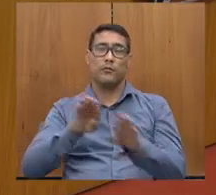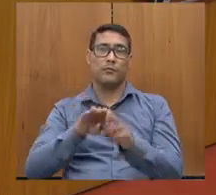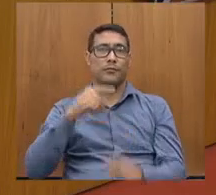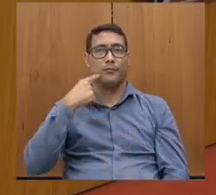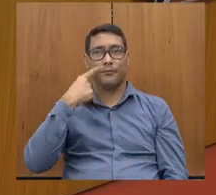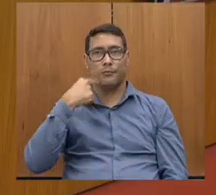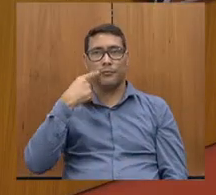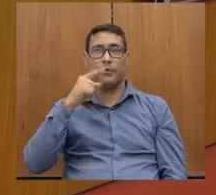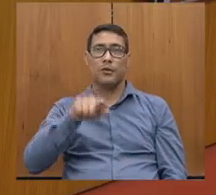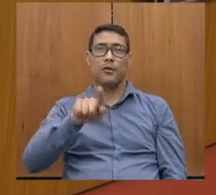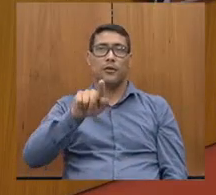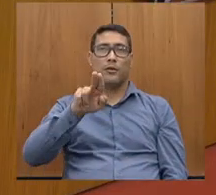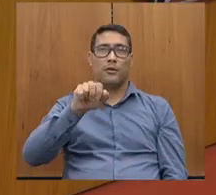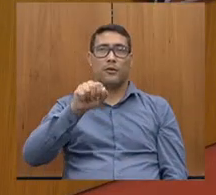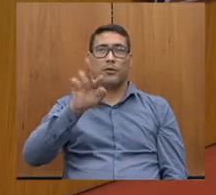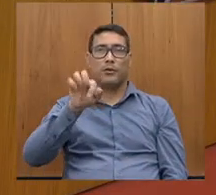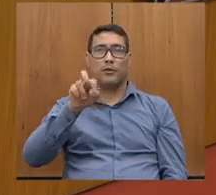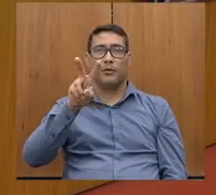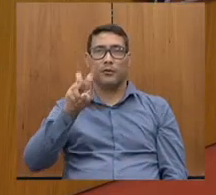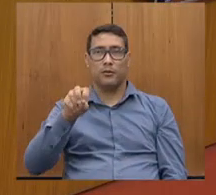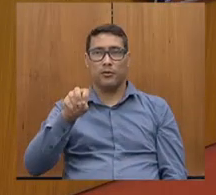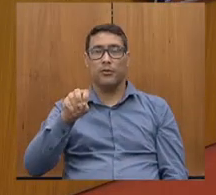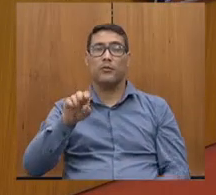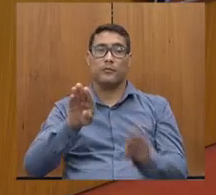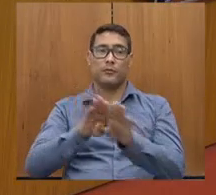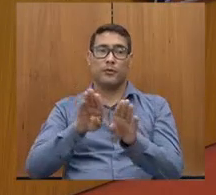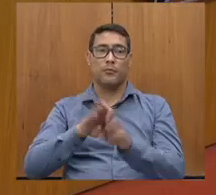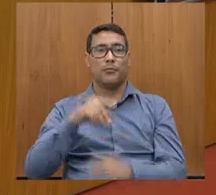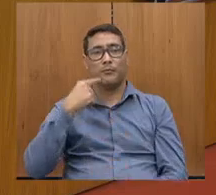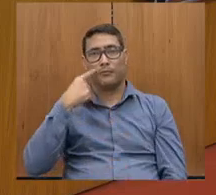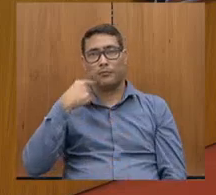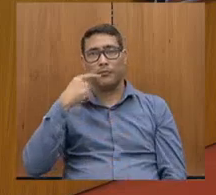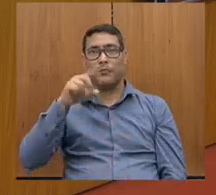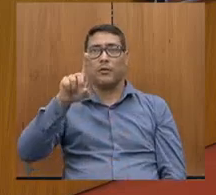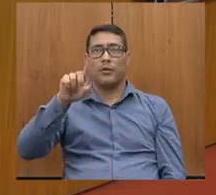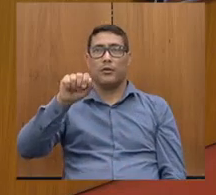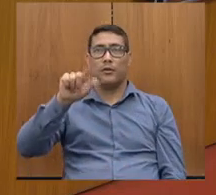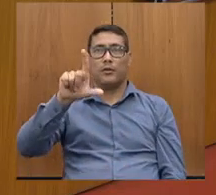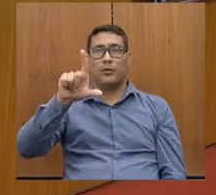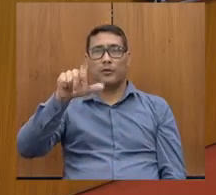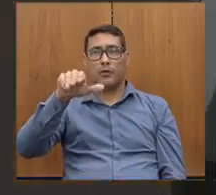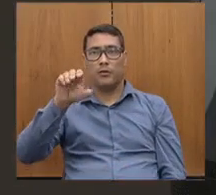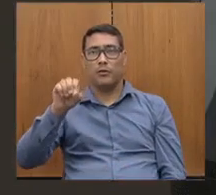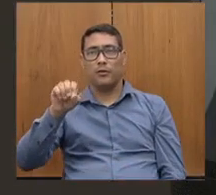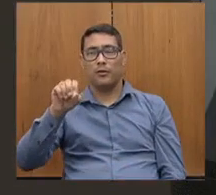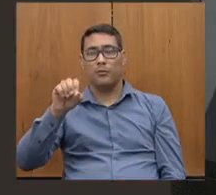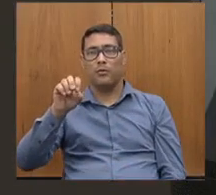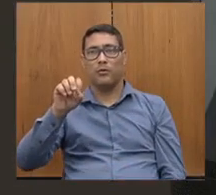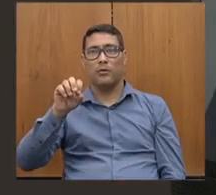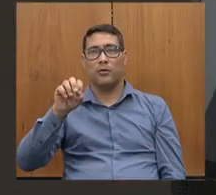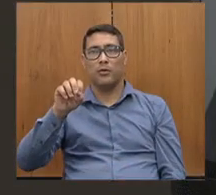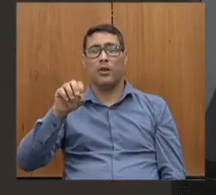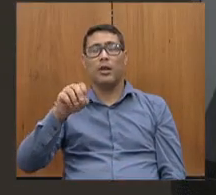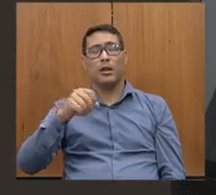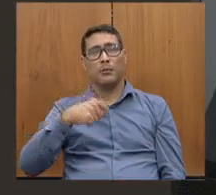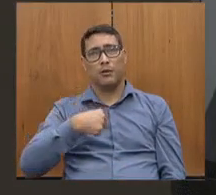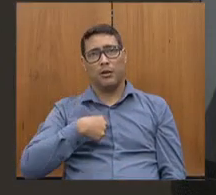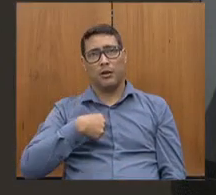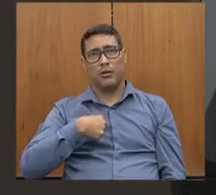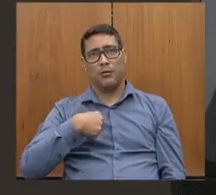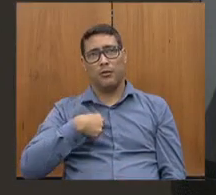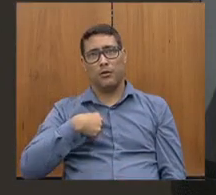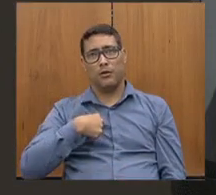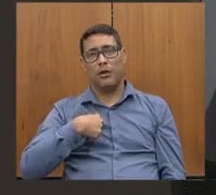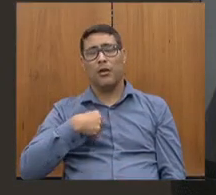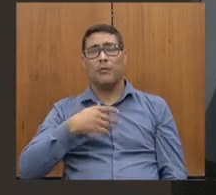Gustavo Santana e o deputado Dalmo Ribeiro Silva. Para mim, é uma alegria poder